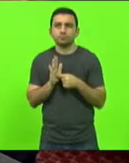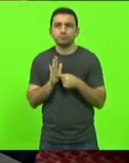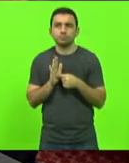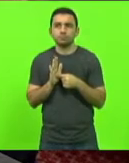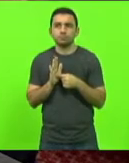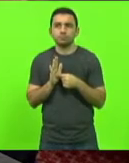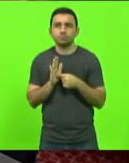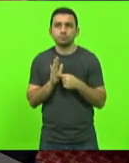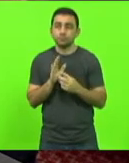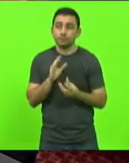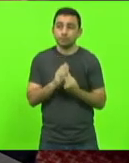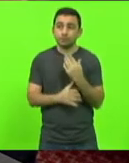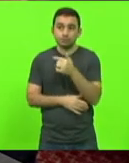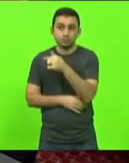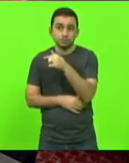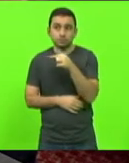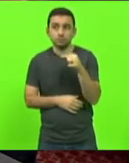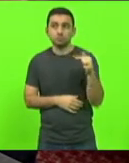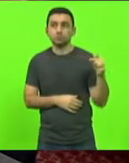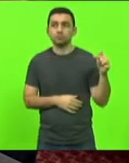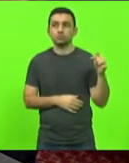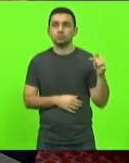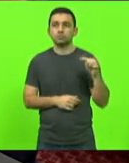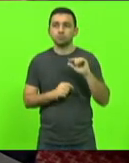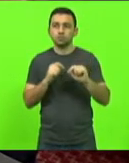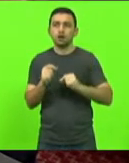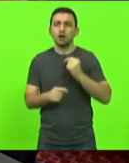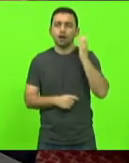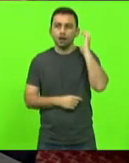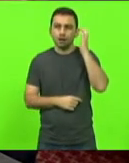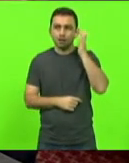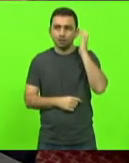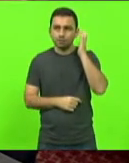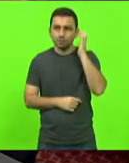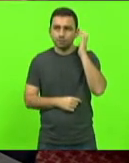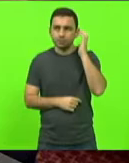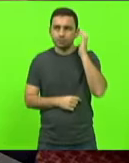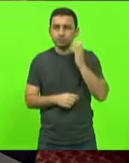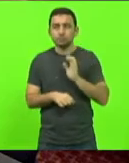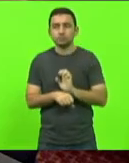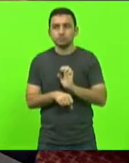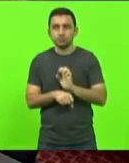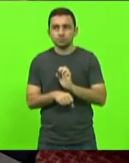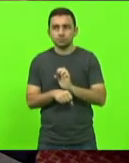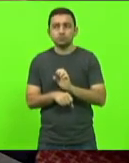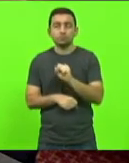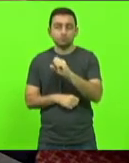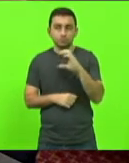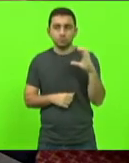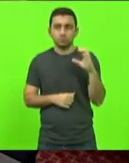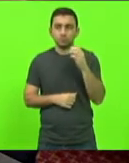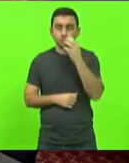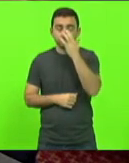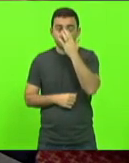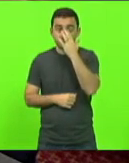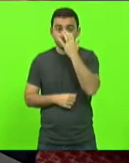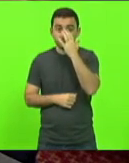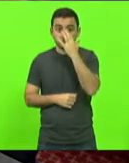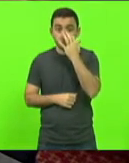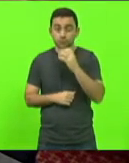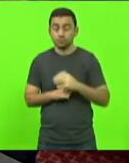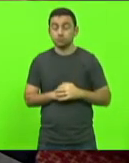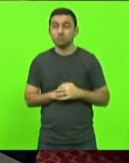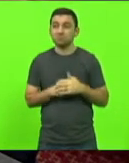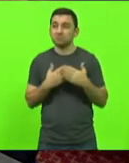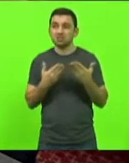a Semana Estadual do Rádio de Santa Catarina, ele não sofre